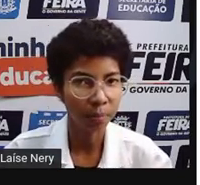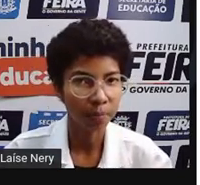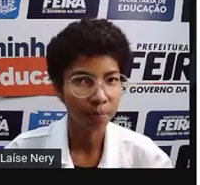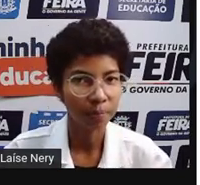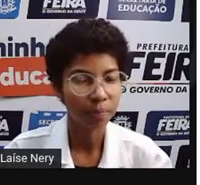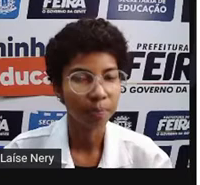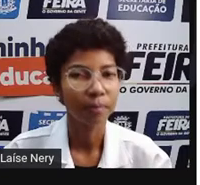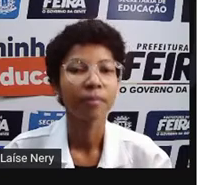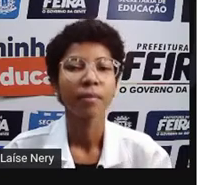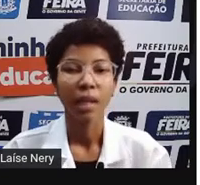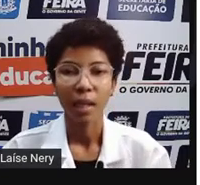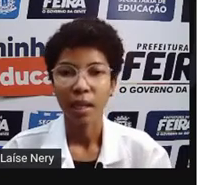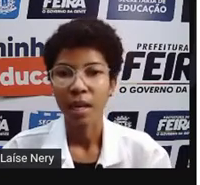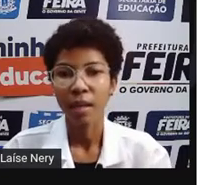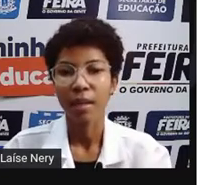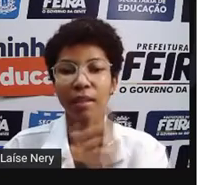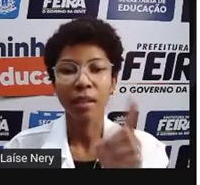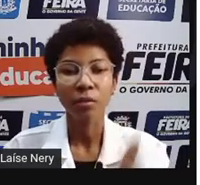isso?